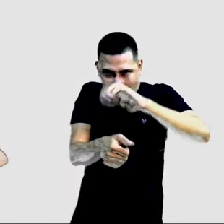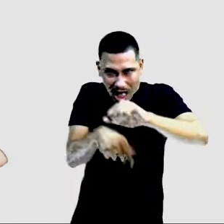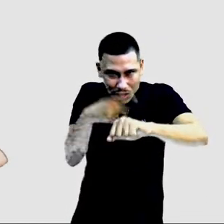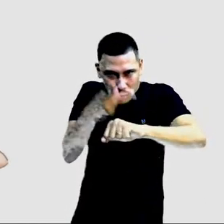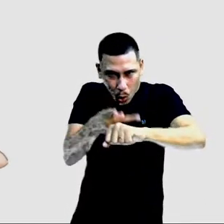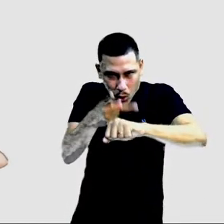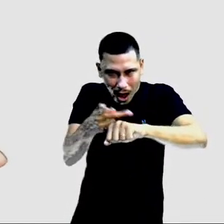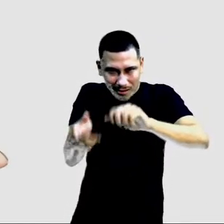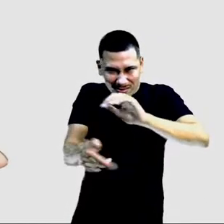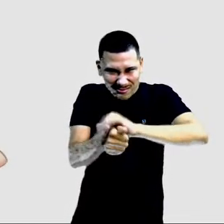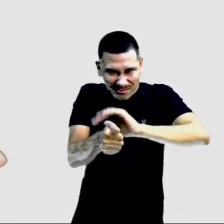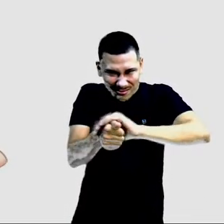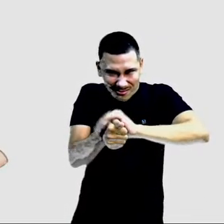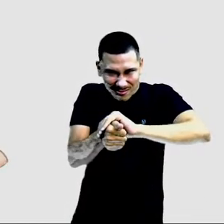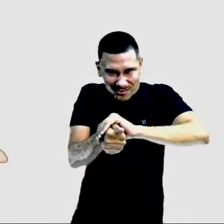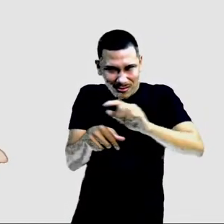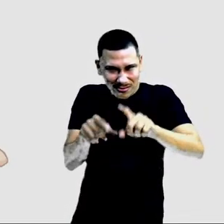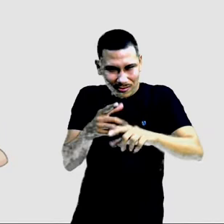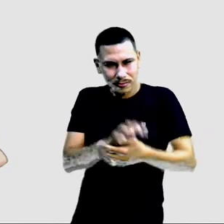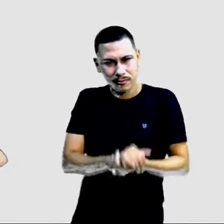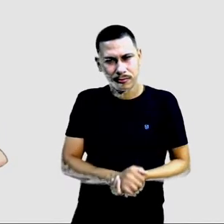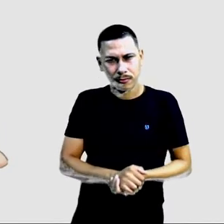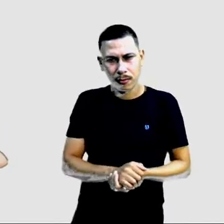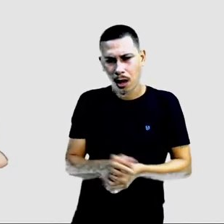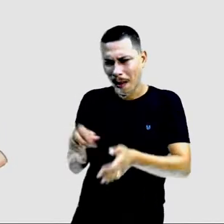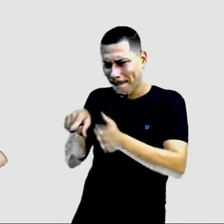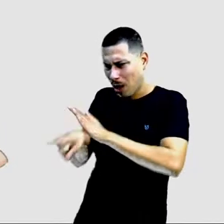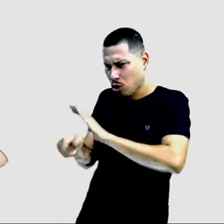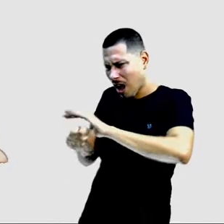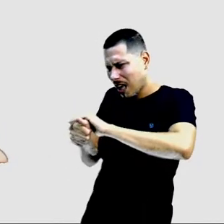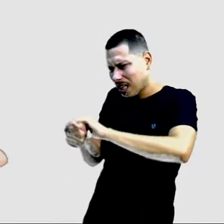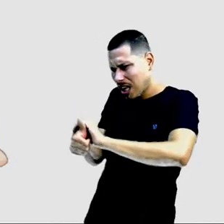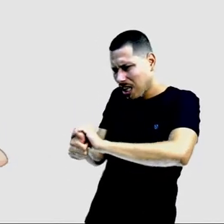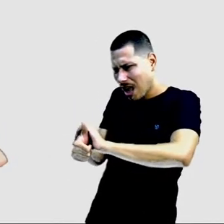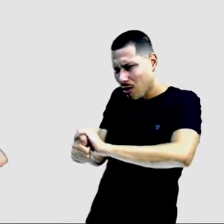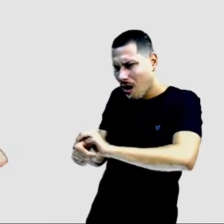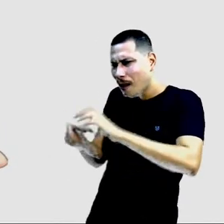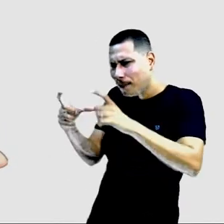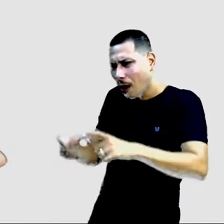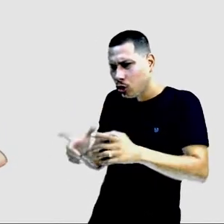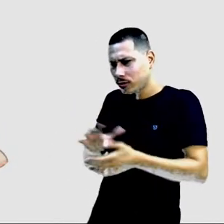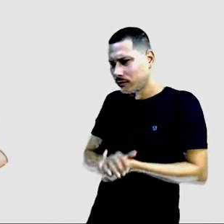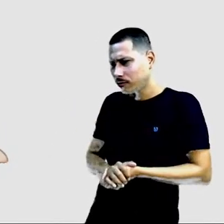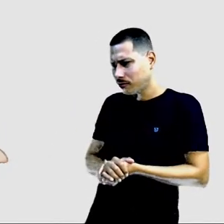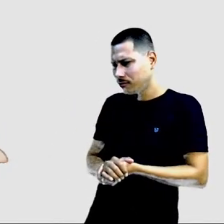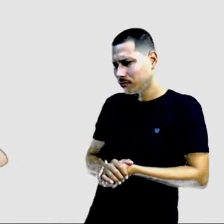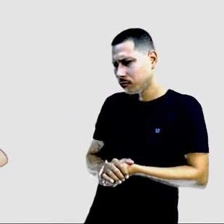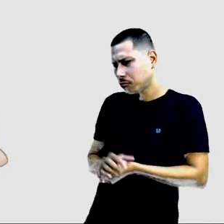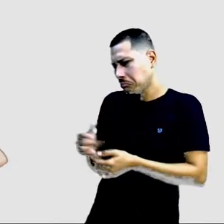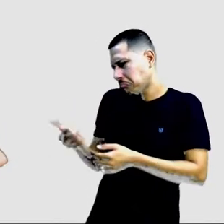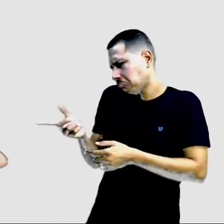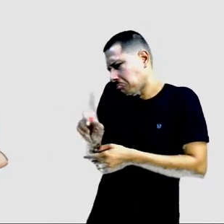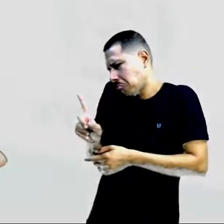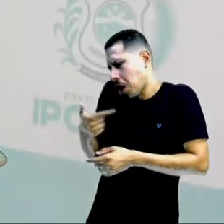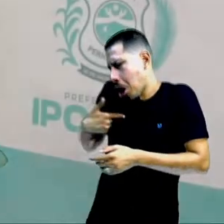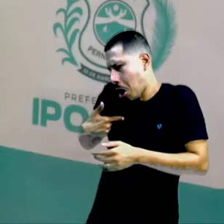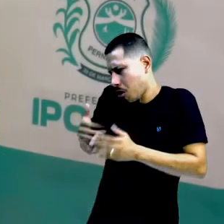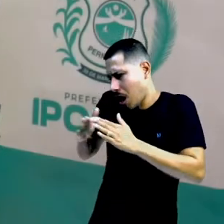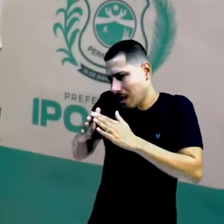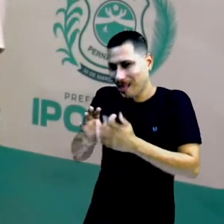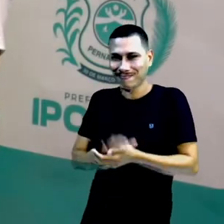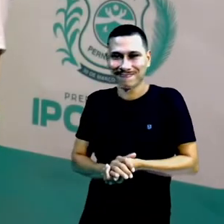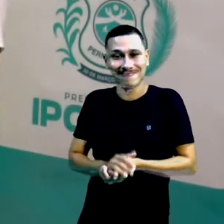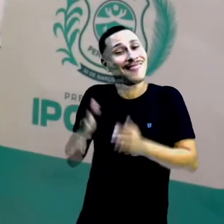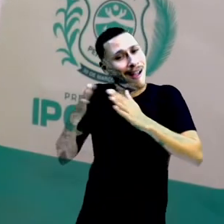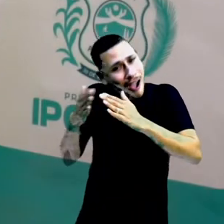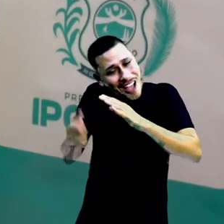Aí ela diz assim, não, eu estou aqui em casa mesmo. Ela vai para um canto, para outro, mas ela leva a casa porque é a carapaça dela.